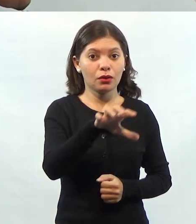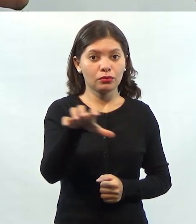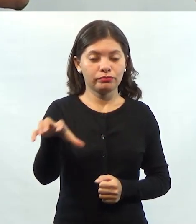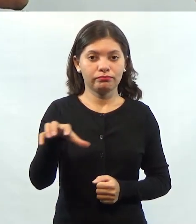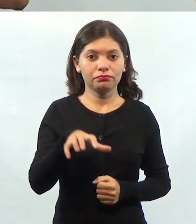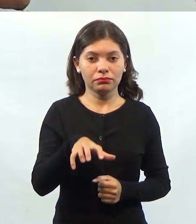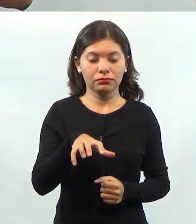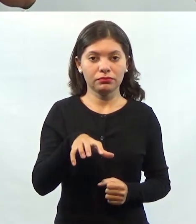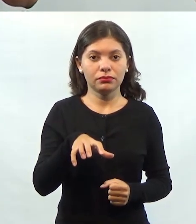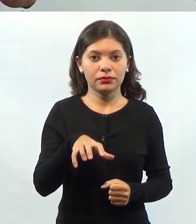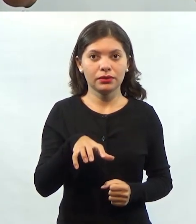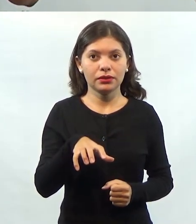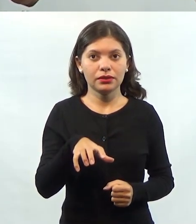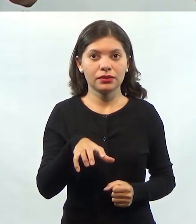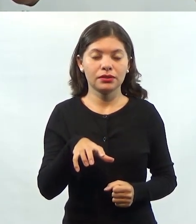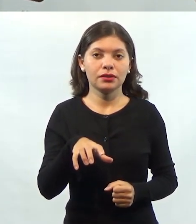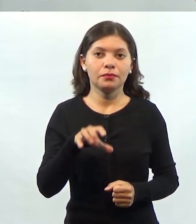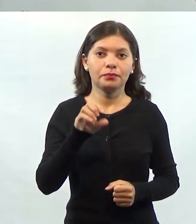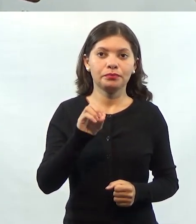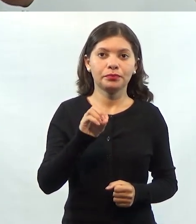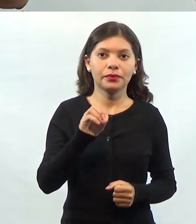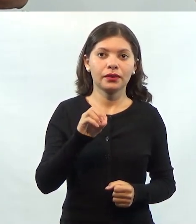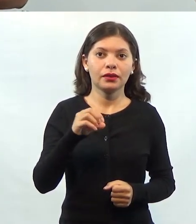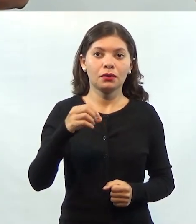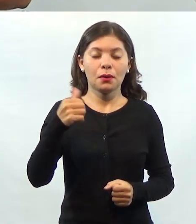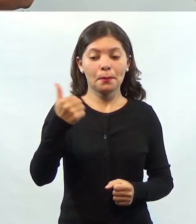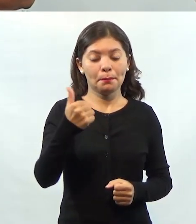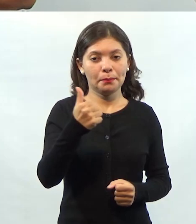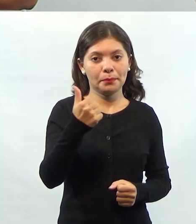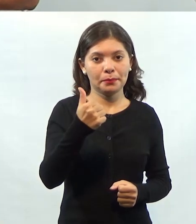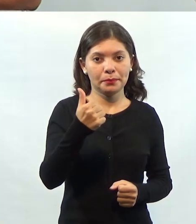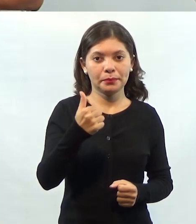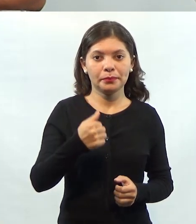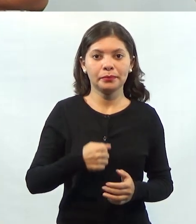setores são o setor primário.